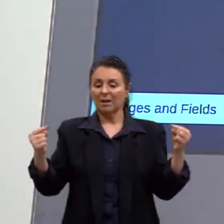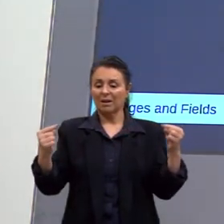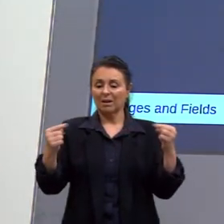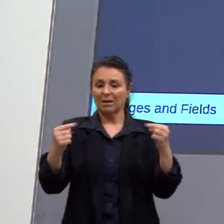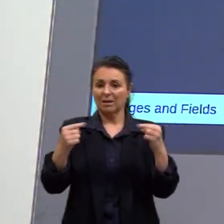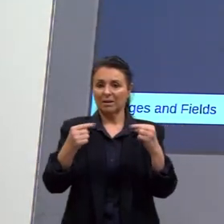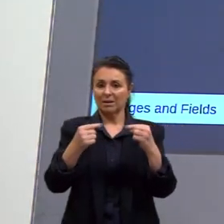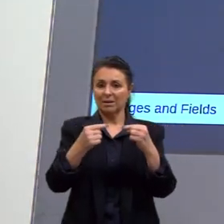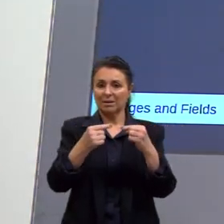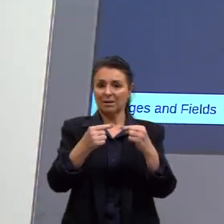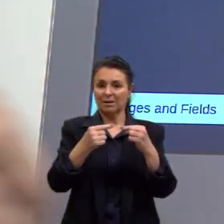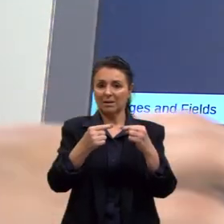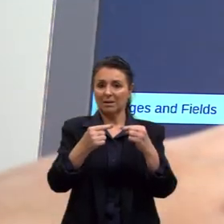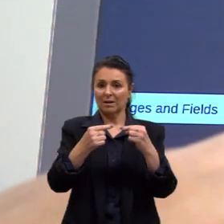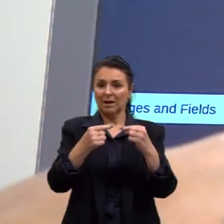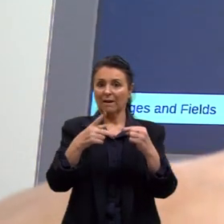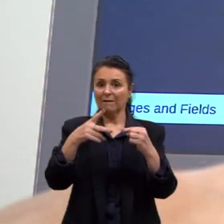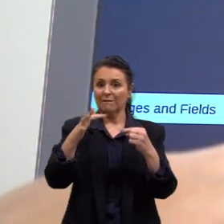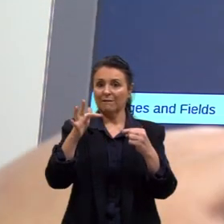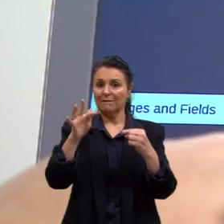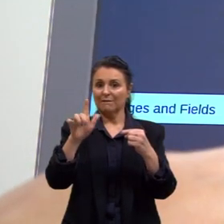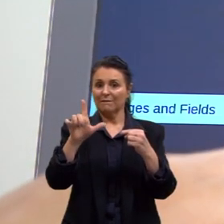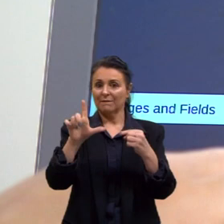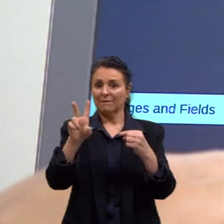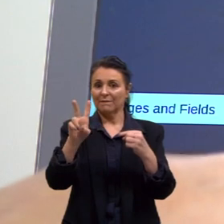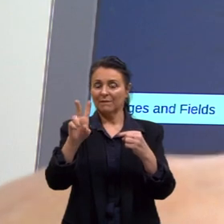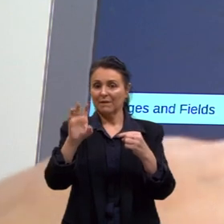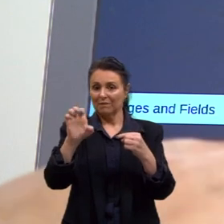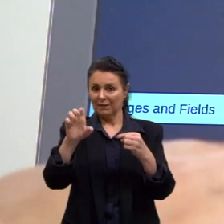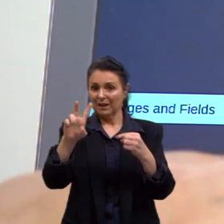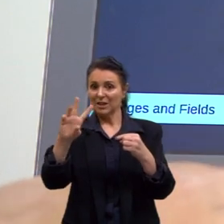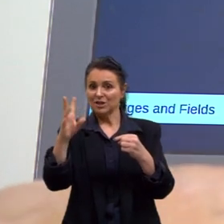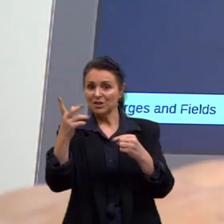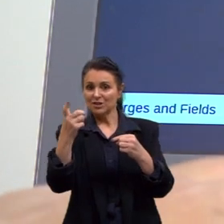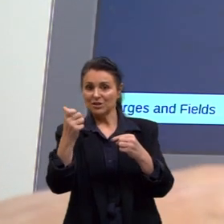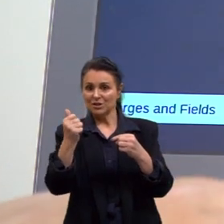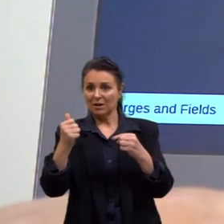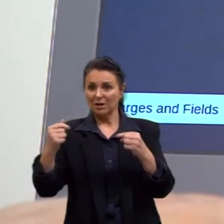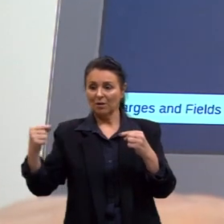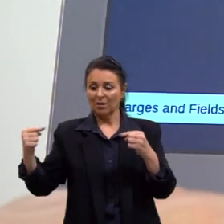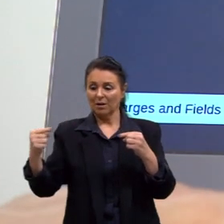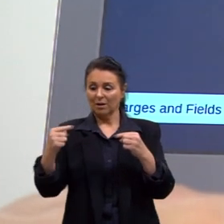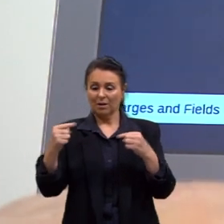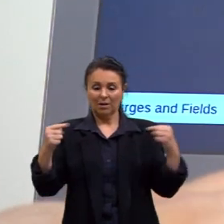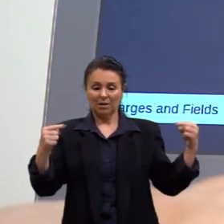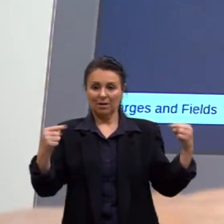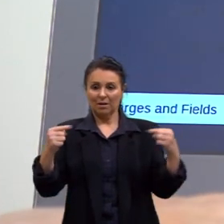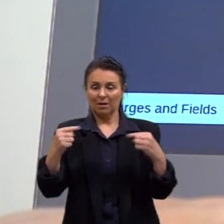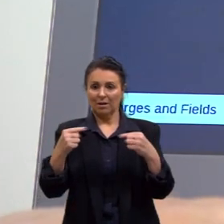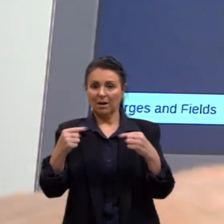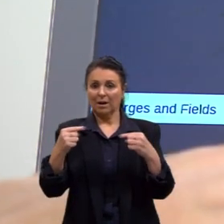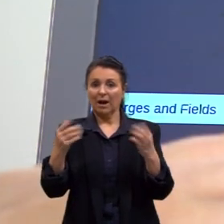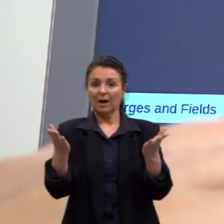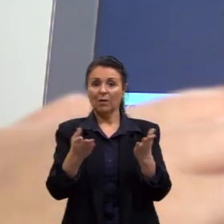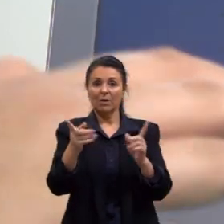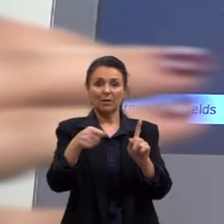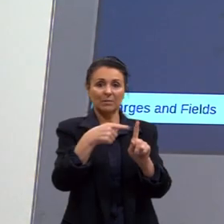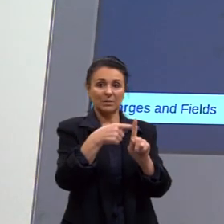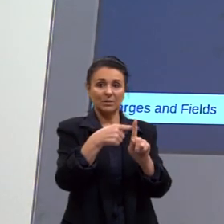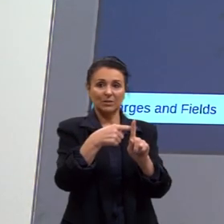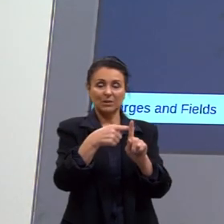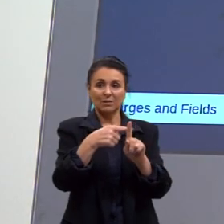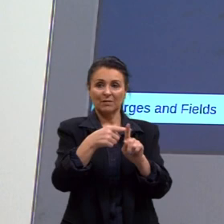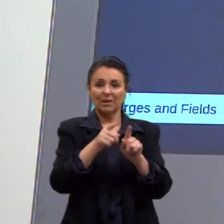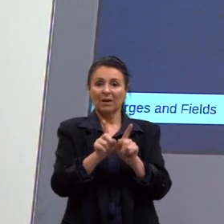direcionadas para a carga. Vou colocar agora uma positiva junto para a gente ver o que acontece.